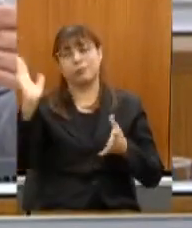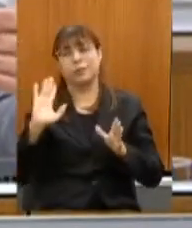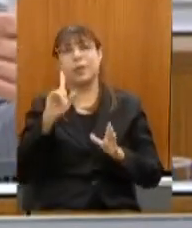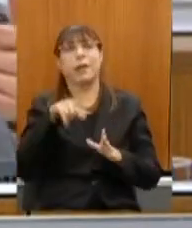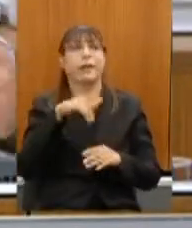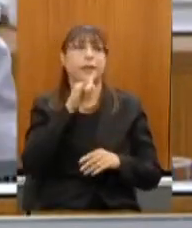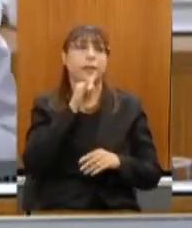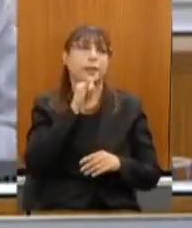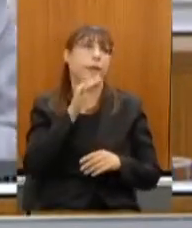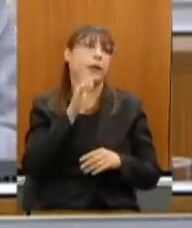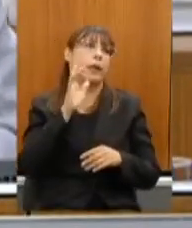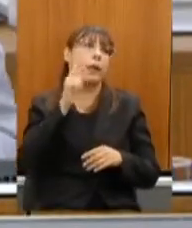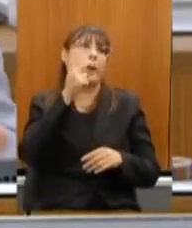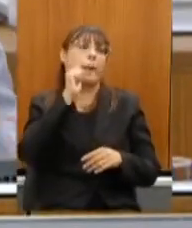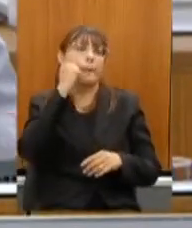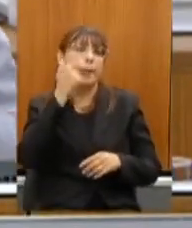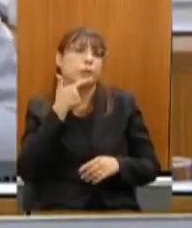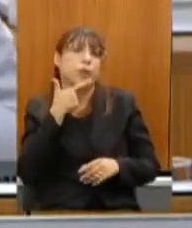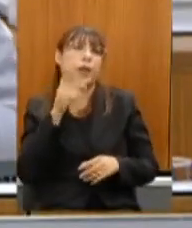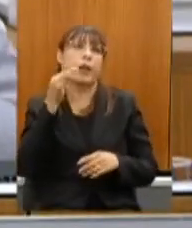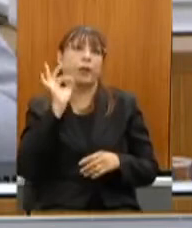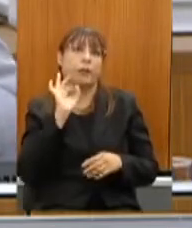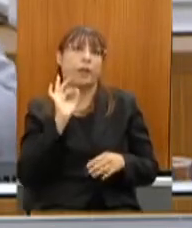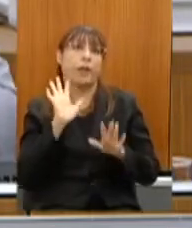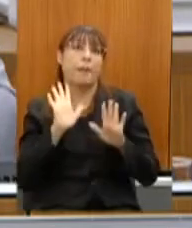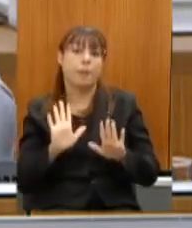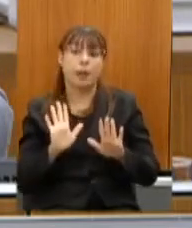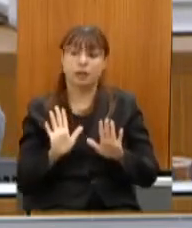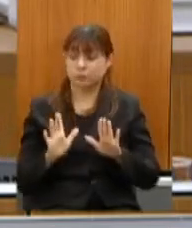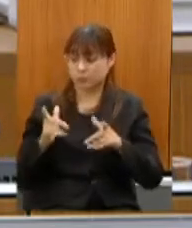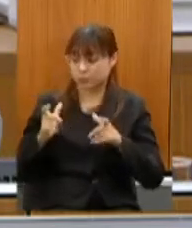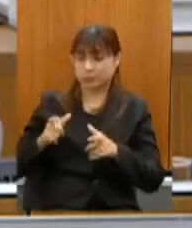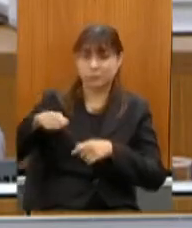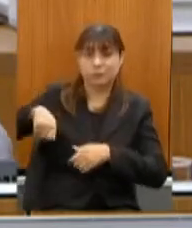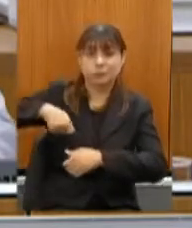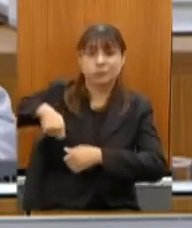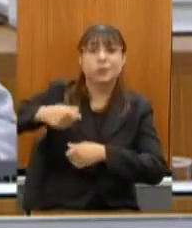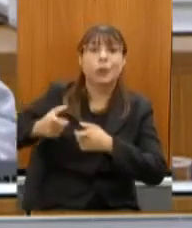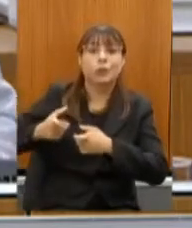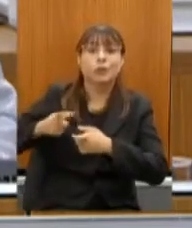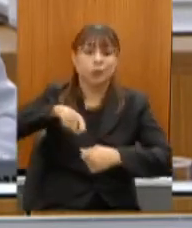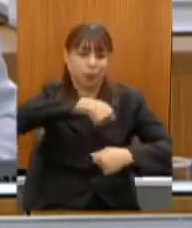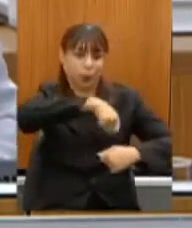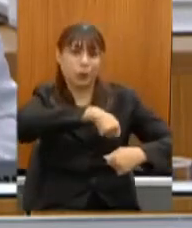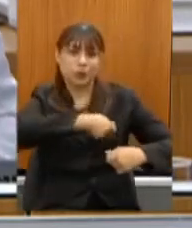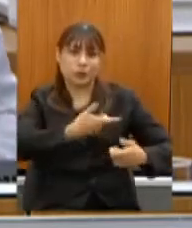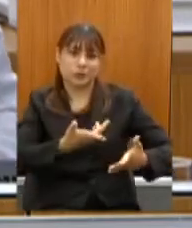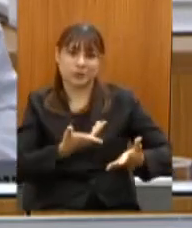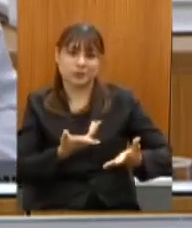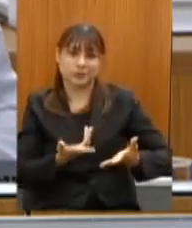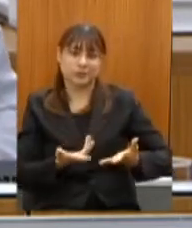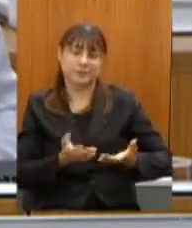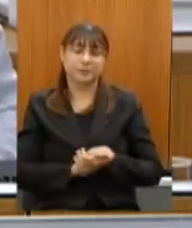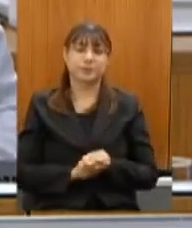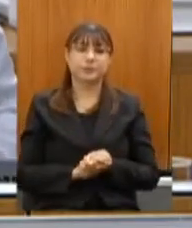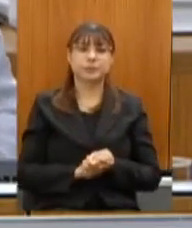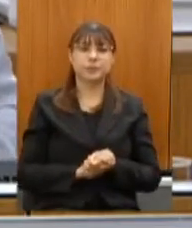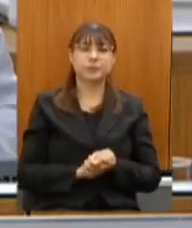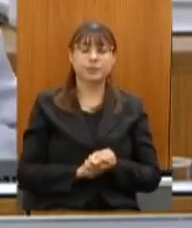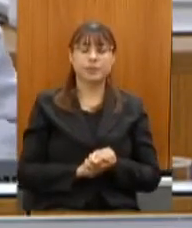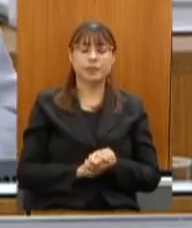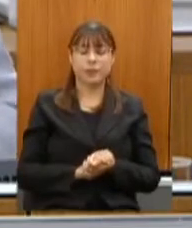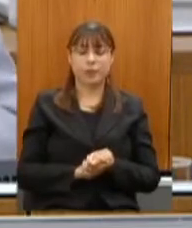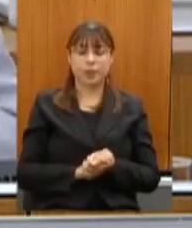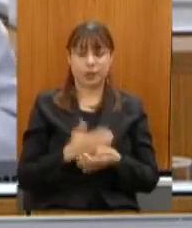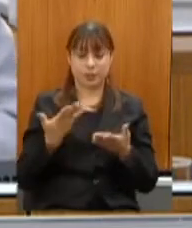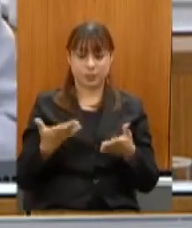Minas e é Minas o forno fica na cozinha então assim tem toda uma estratégia bacana e na